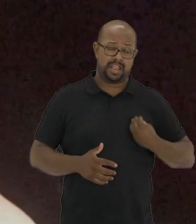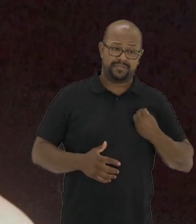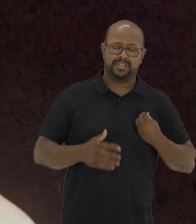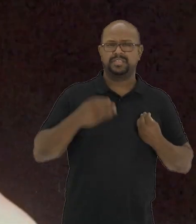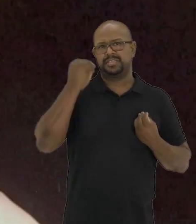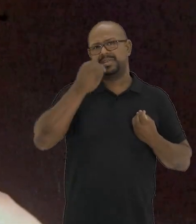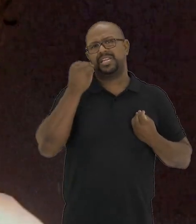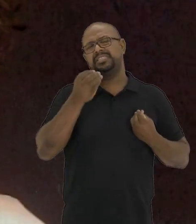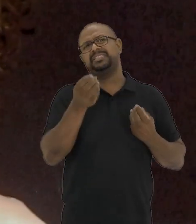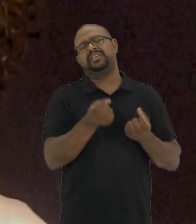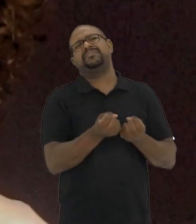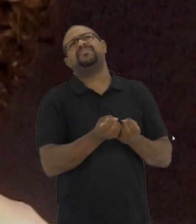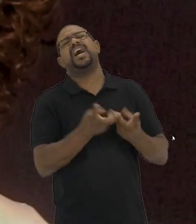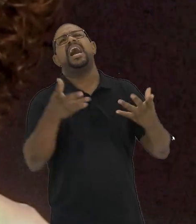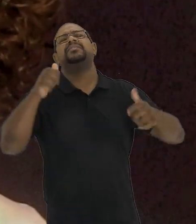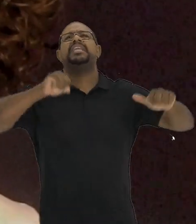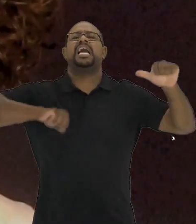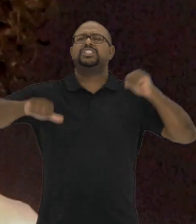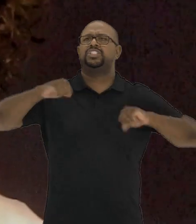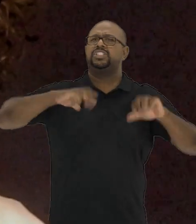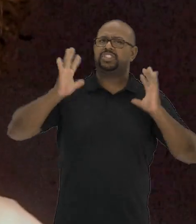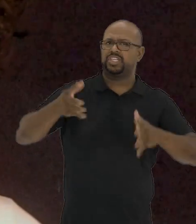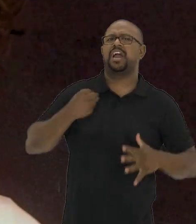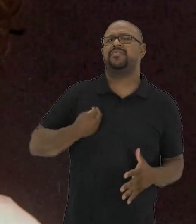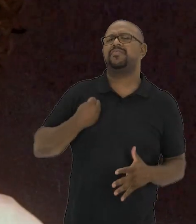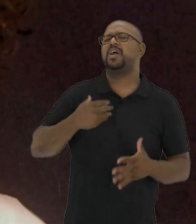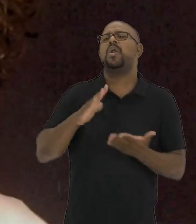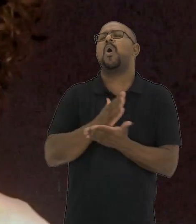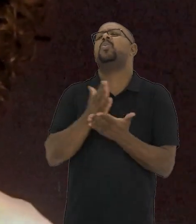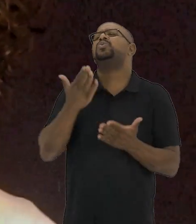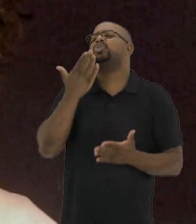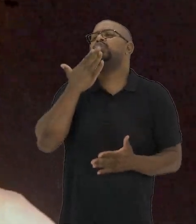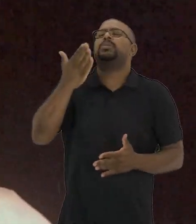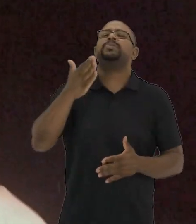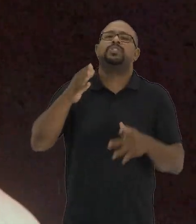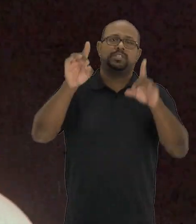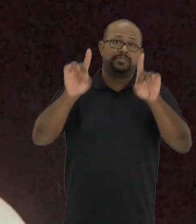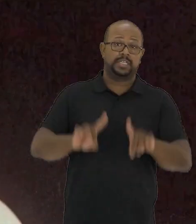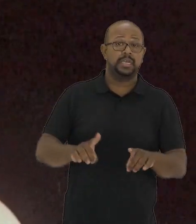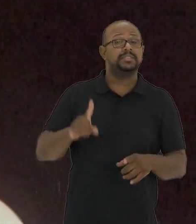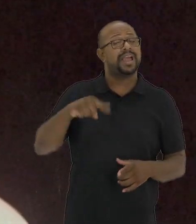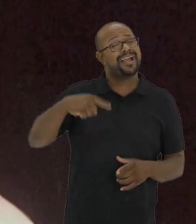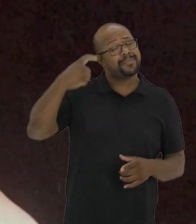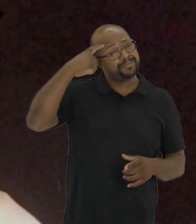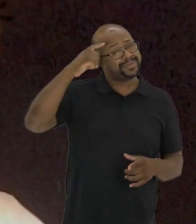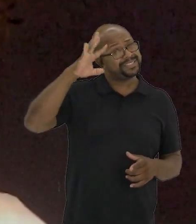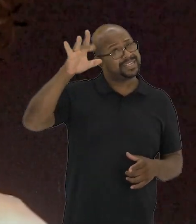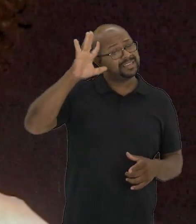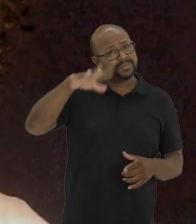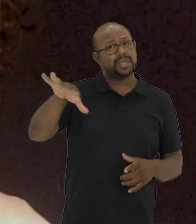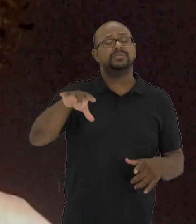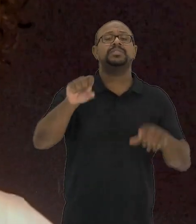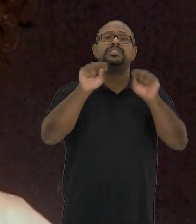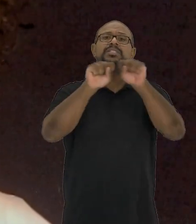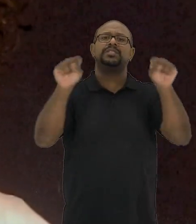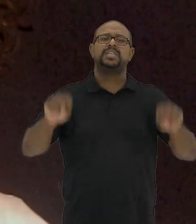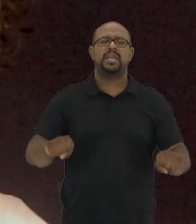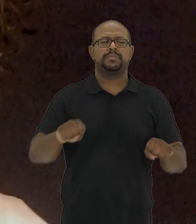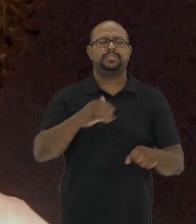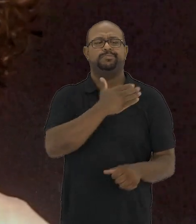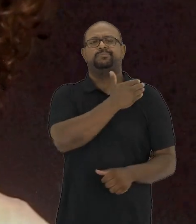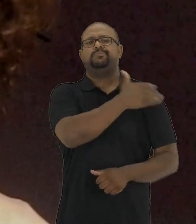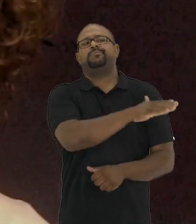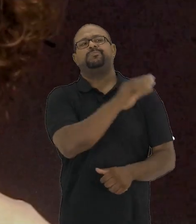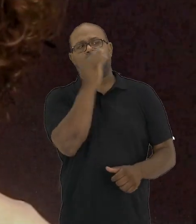Pensar na vida e na experiência de milhares de artistas que viveram algum tipo de deficiência é pensar também nos